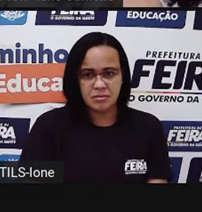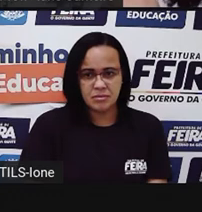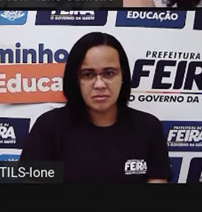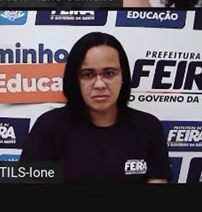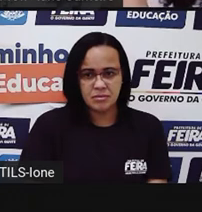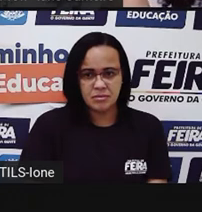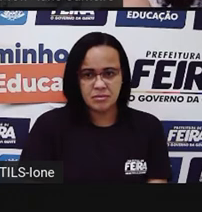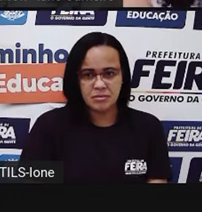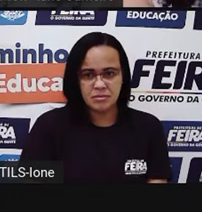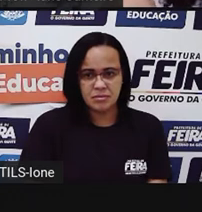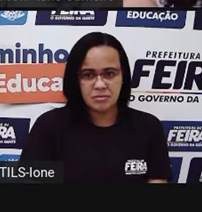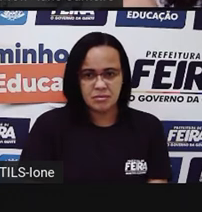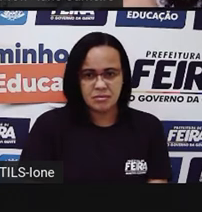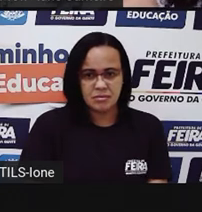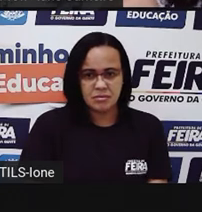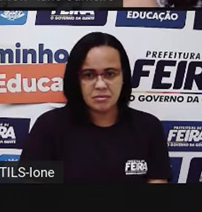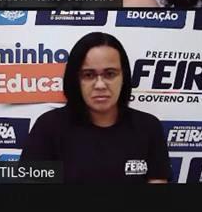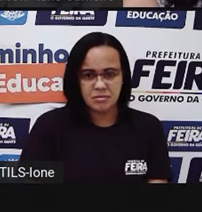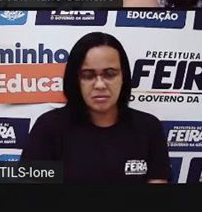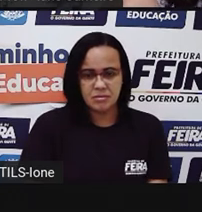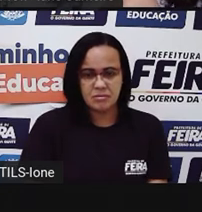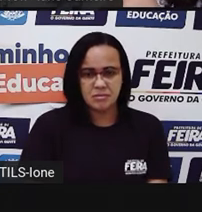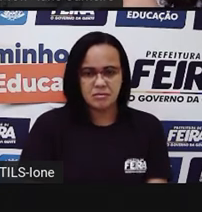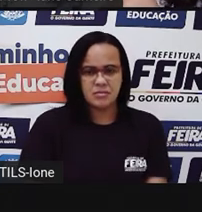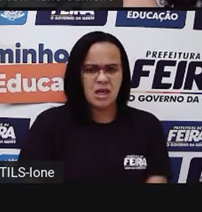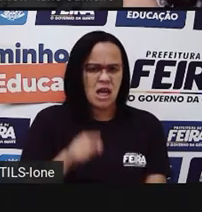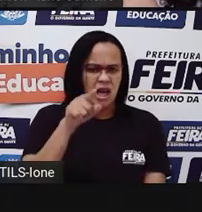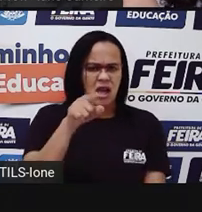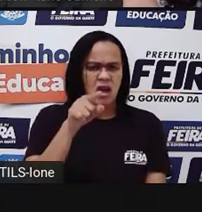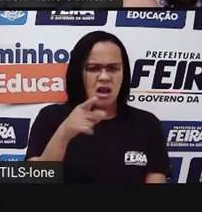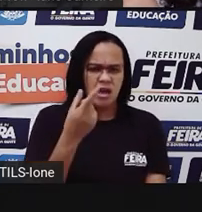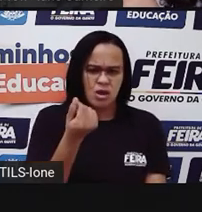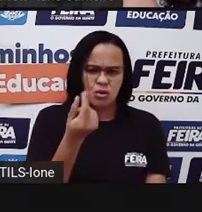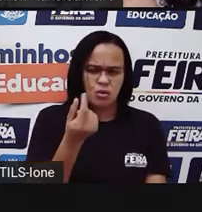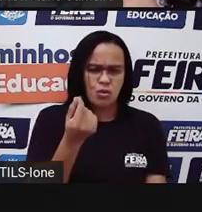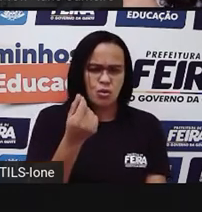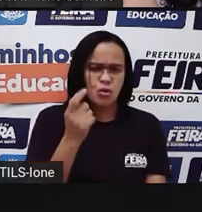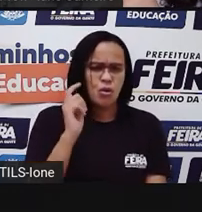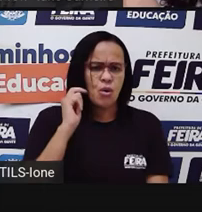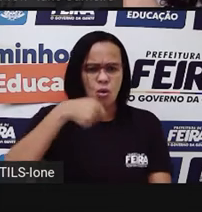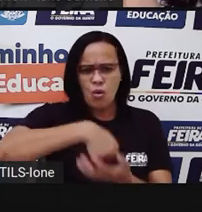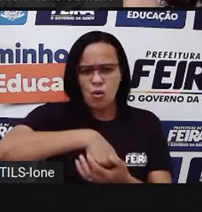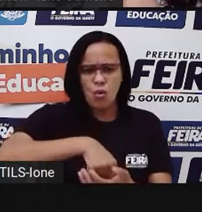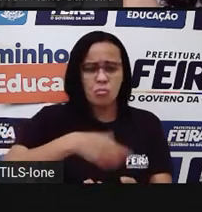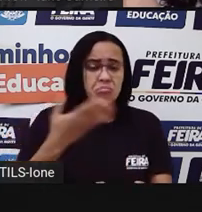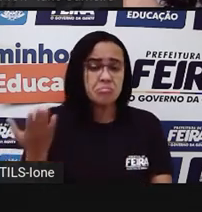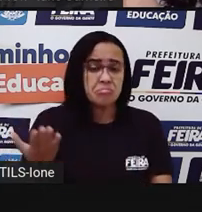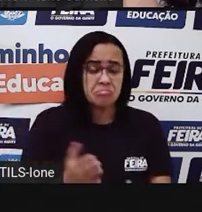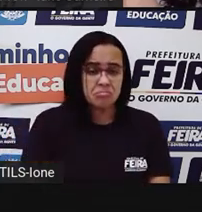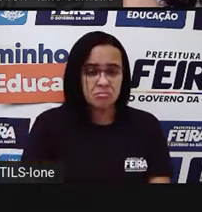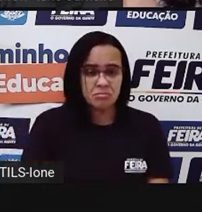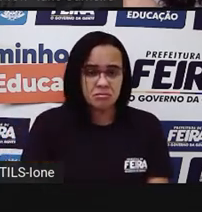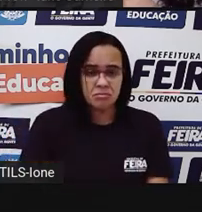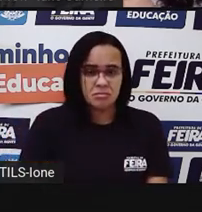Aqui. Quanto é essa nota aqui grandona aqui que a Prova vai aumentar para vocês? Essa nota aqui vale quanto?